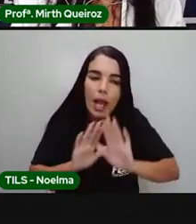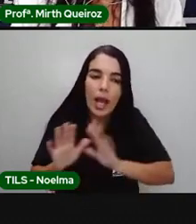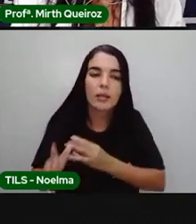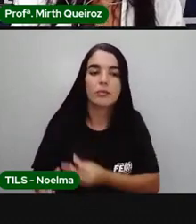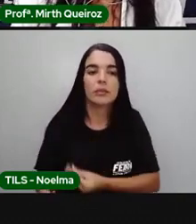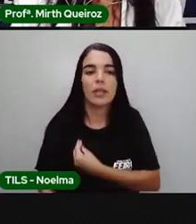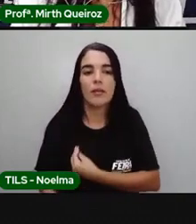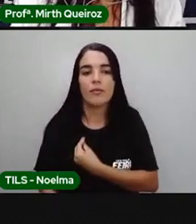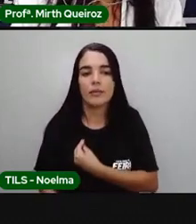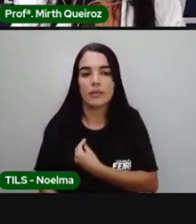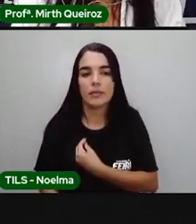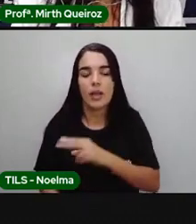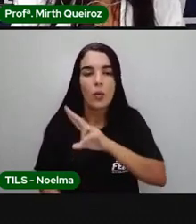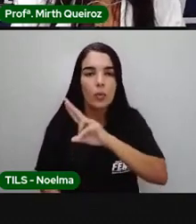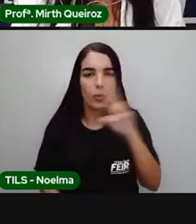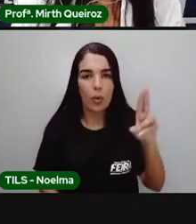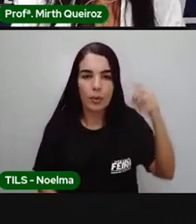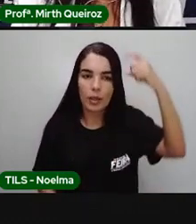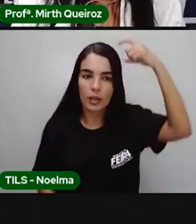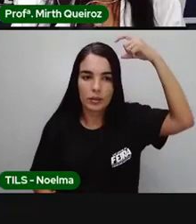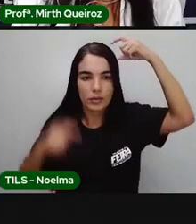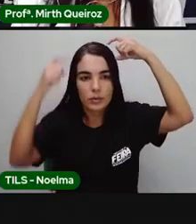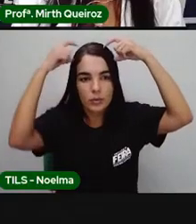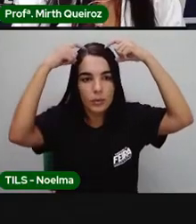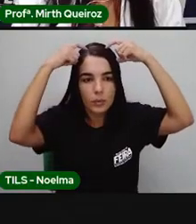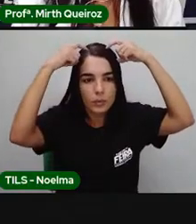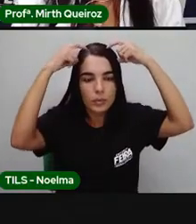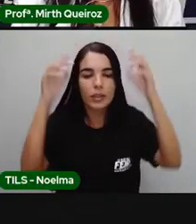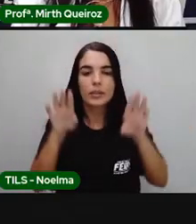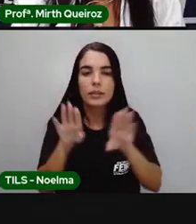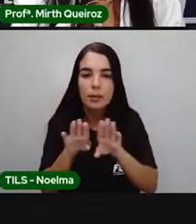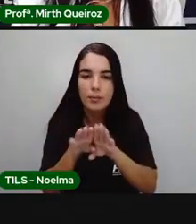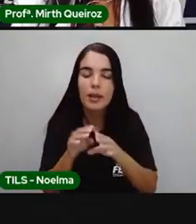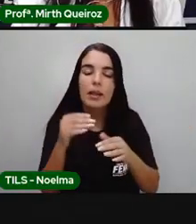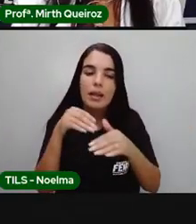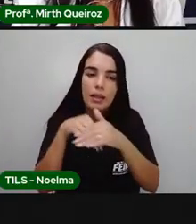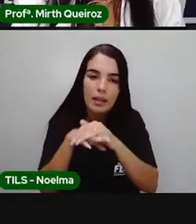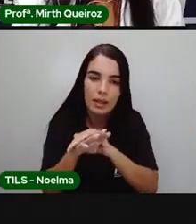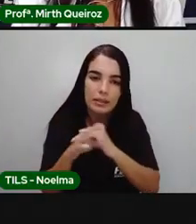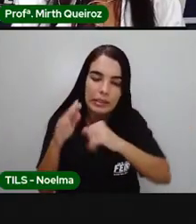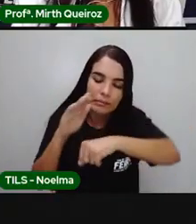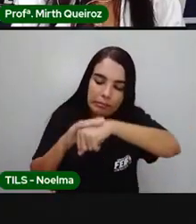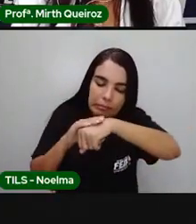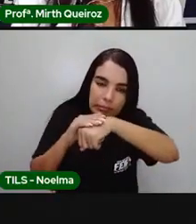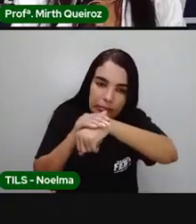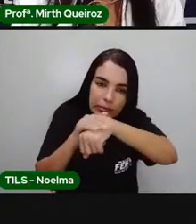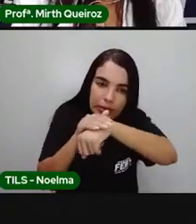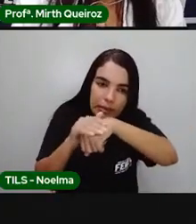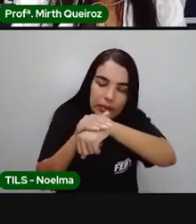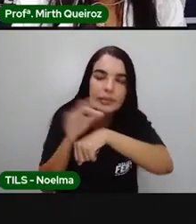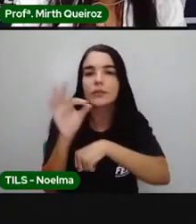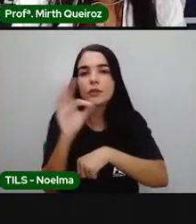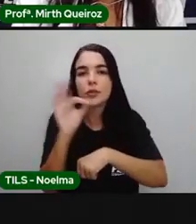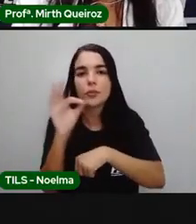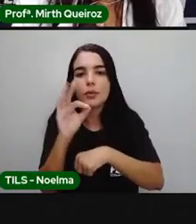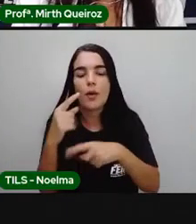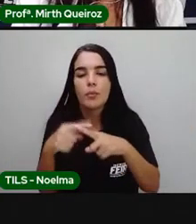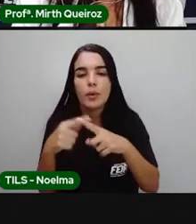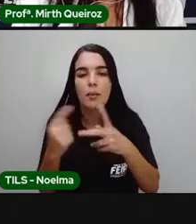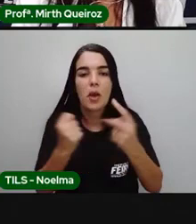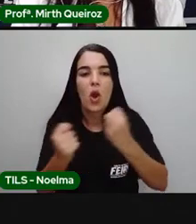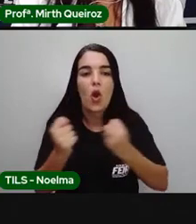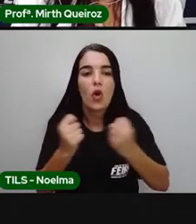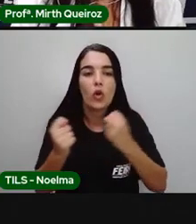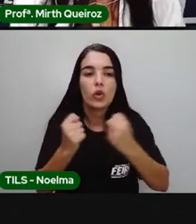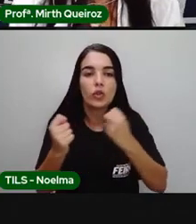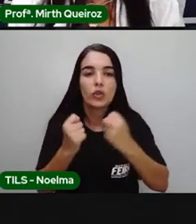entram nessa perda temporária e completa de sensibilidade, né? Controlando aí,